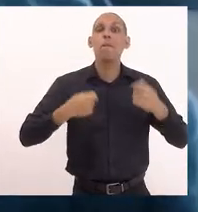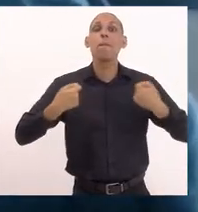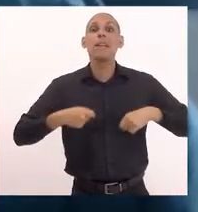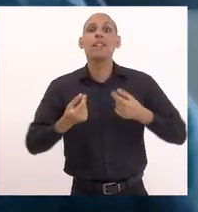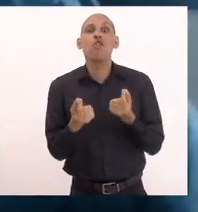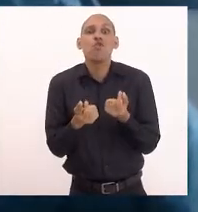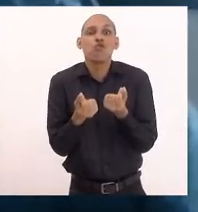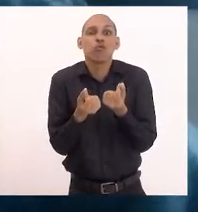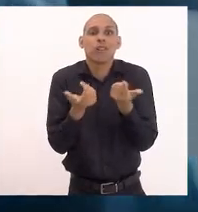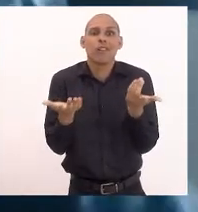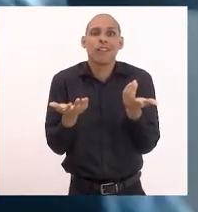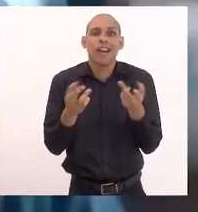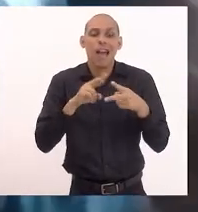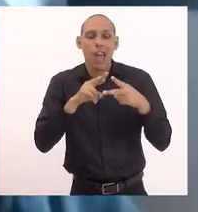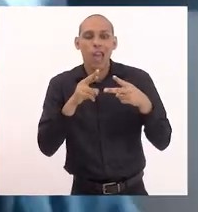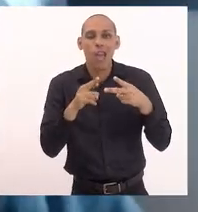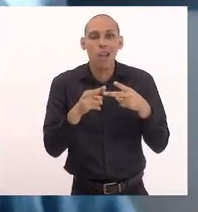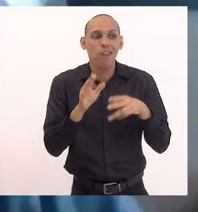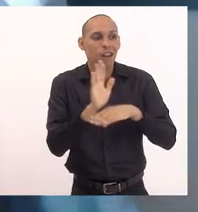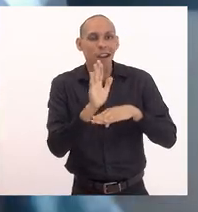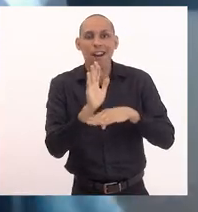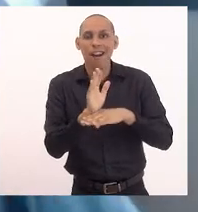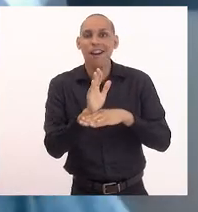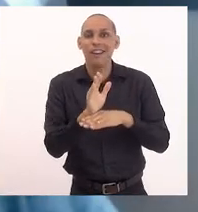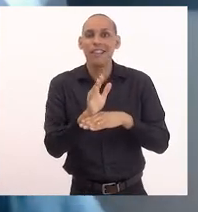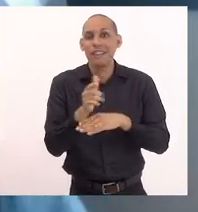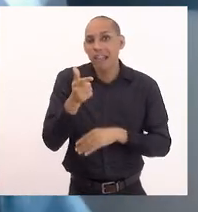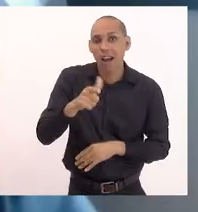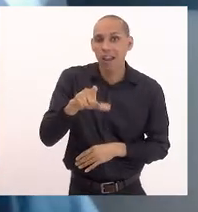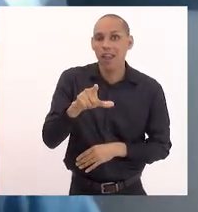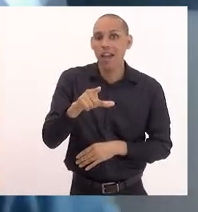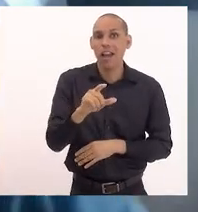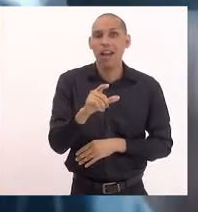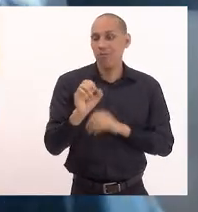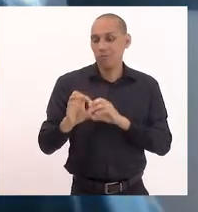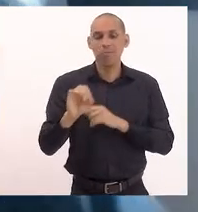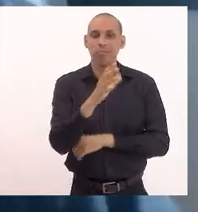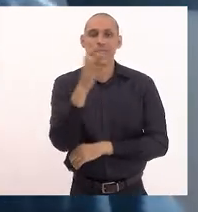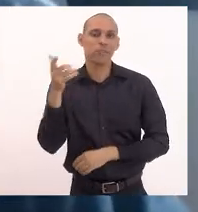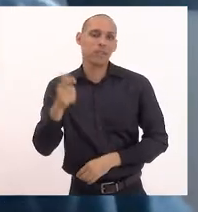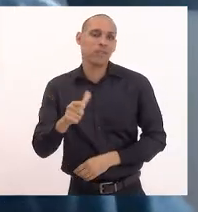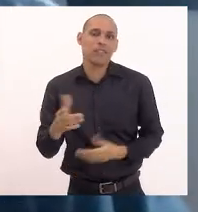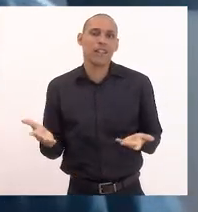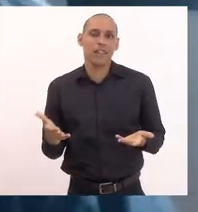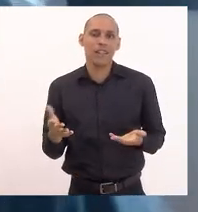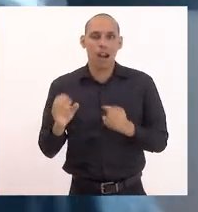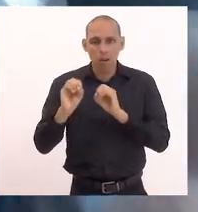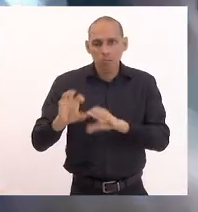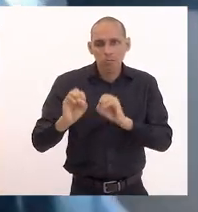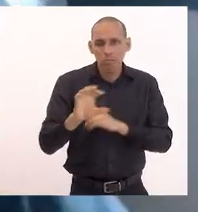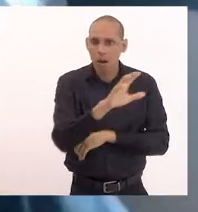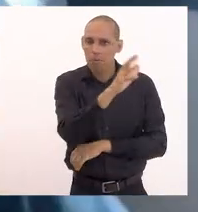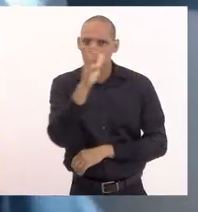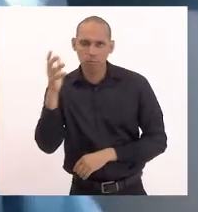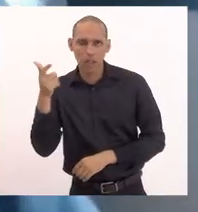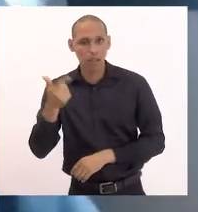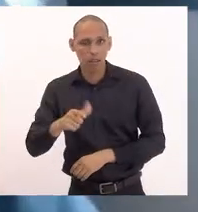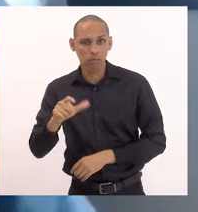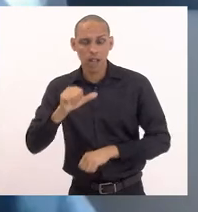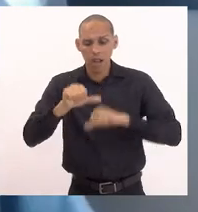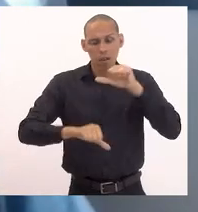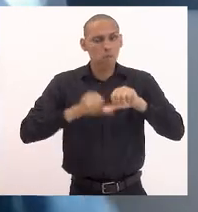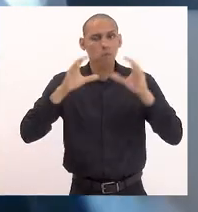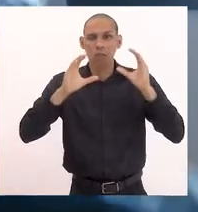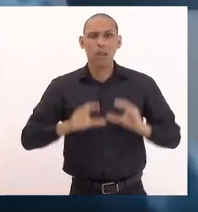recurso. Sem recurso, não há educação ambiental. E sem educação ambiental, não há mudança de